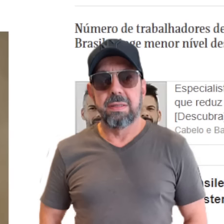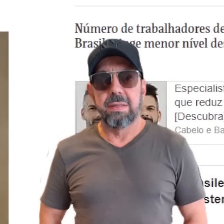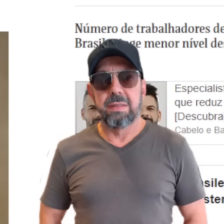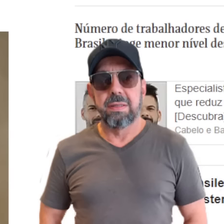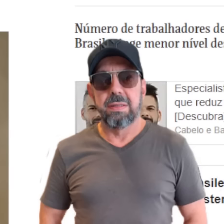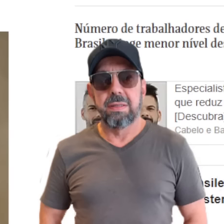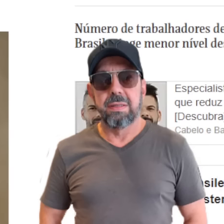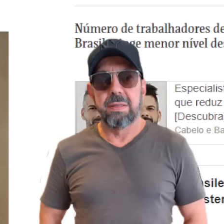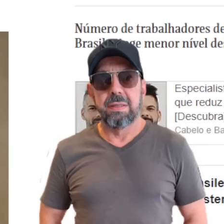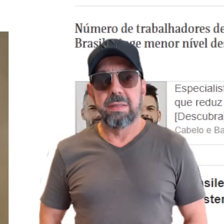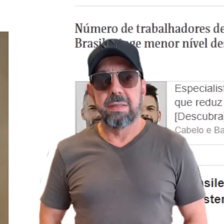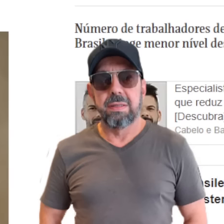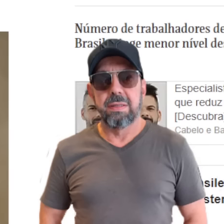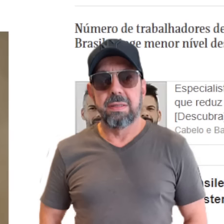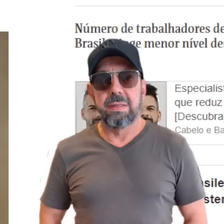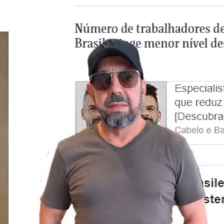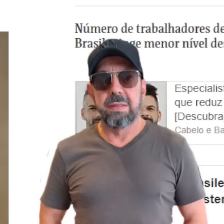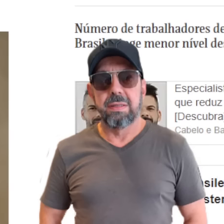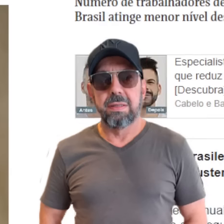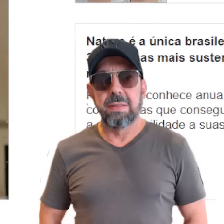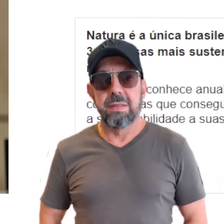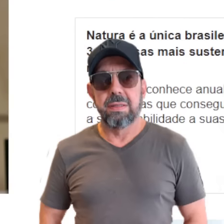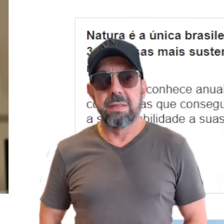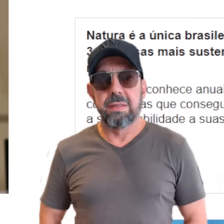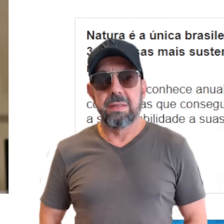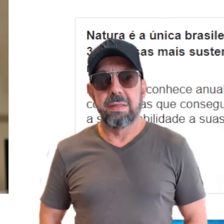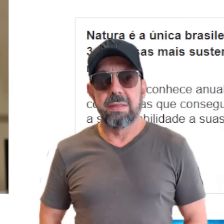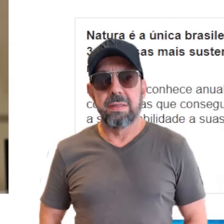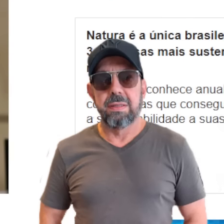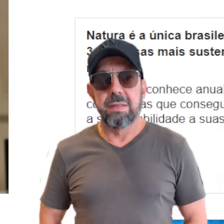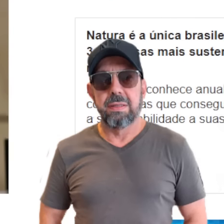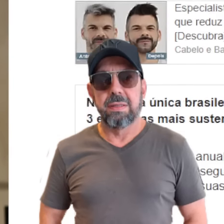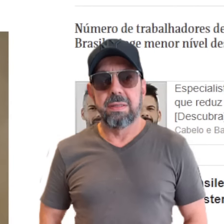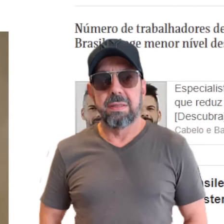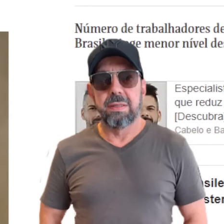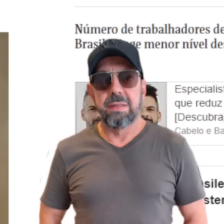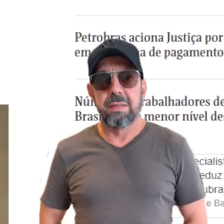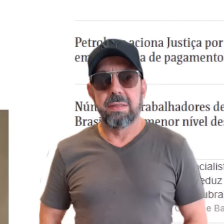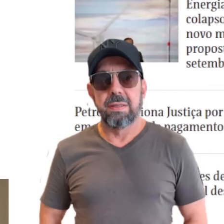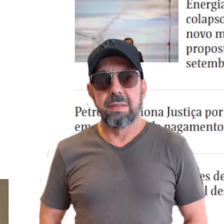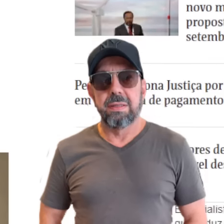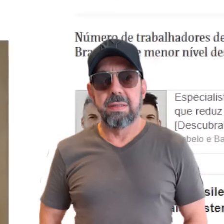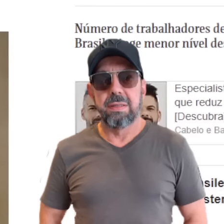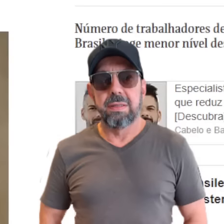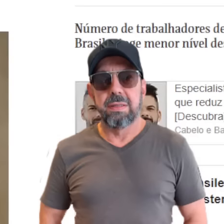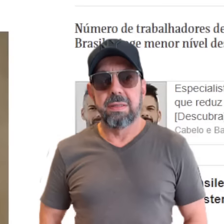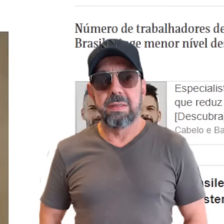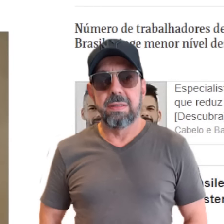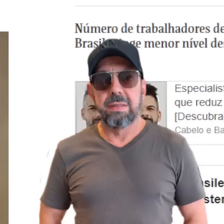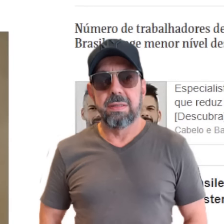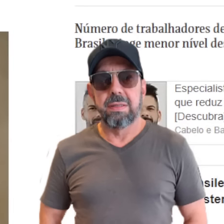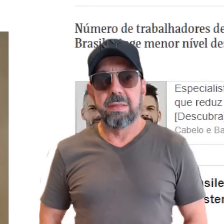Lúcia Luiz Roberto Barroso E Dias Toffoli E Cristiano Zanin Esse deve ser O placar Então está